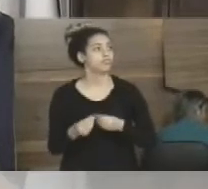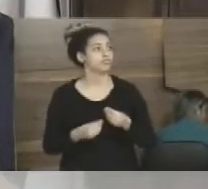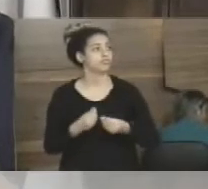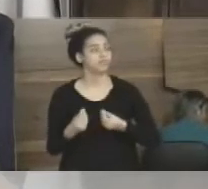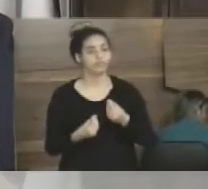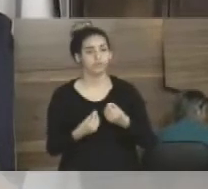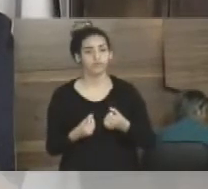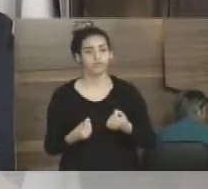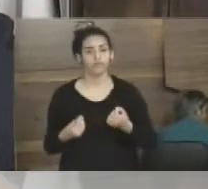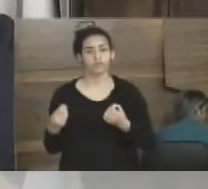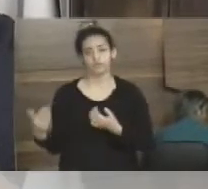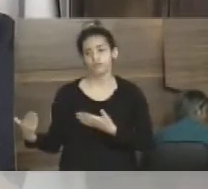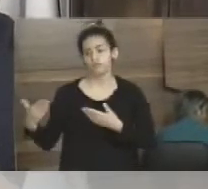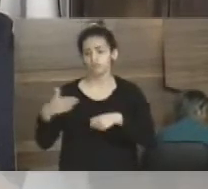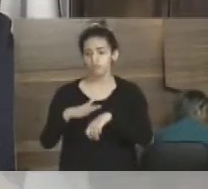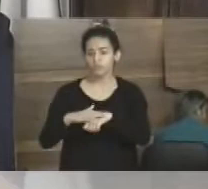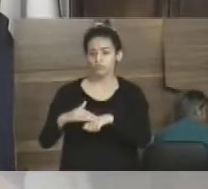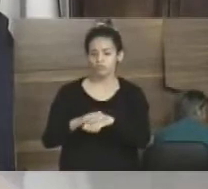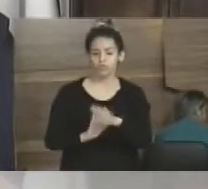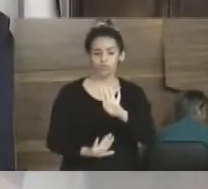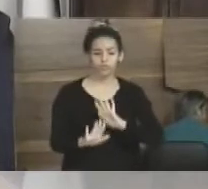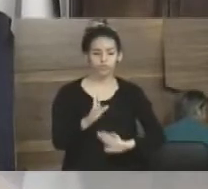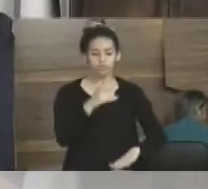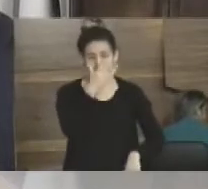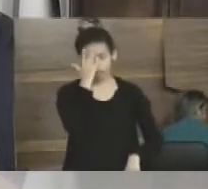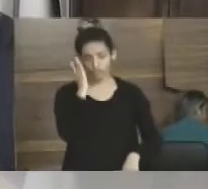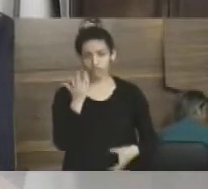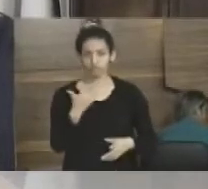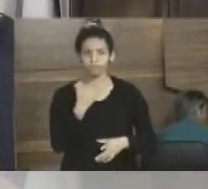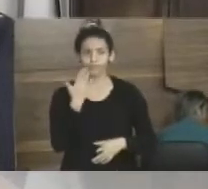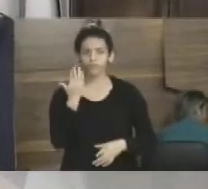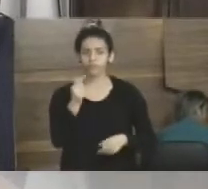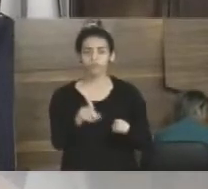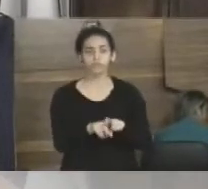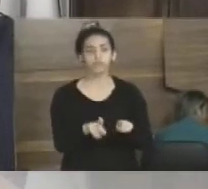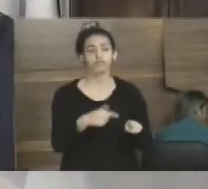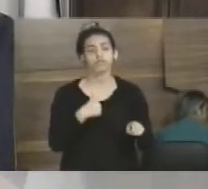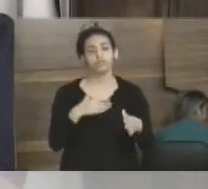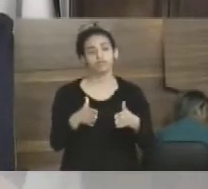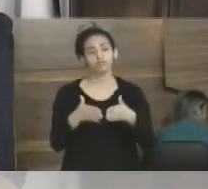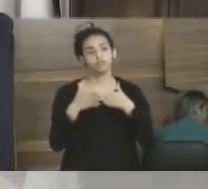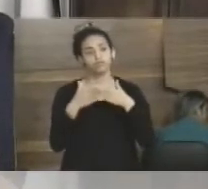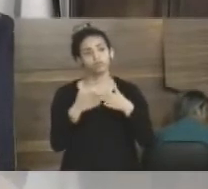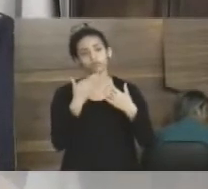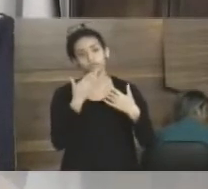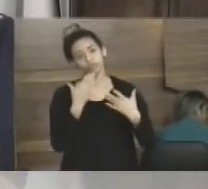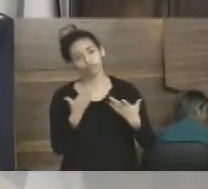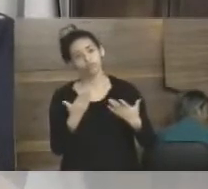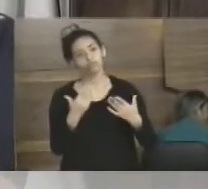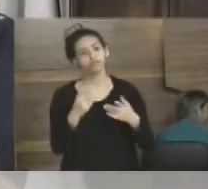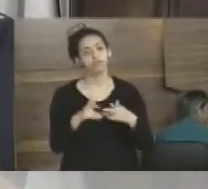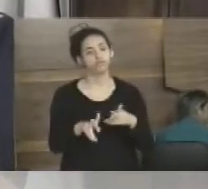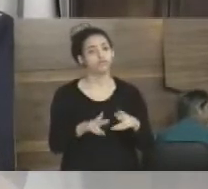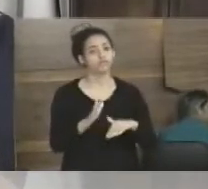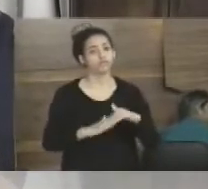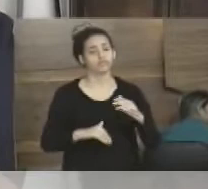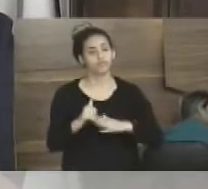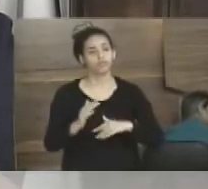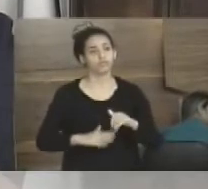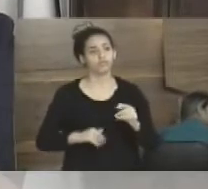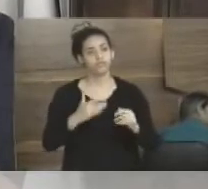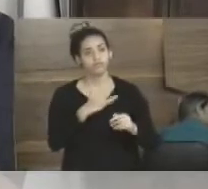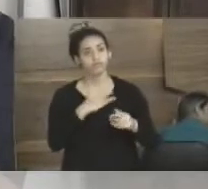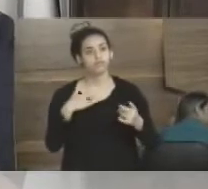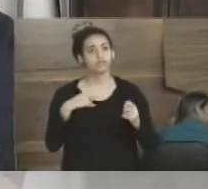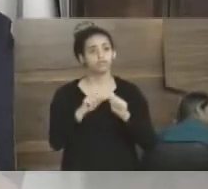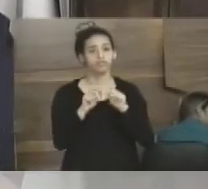recebe, a forma que você trata, isso ameniza muito. Então, eu peço essa atenção dos nossos profissionais, não só da saúde, mas de